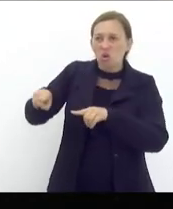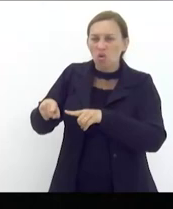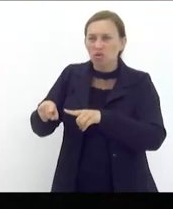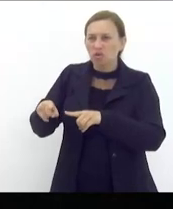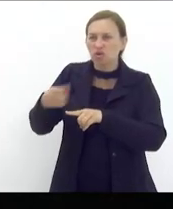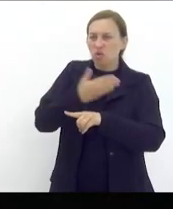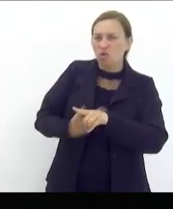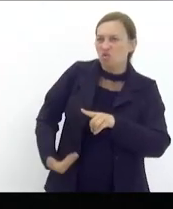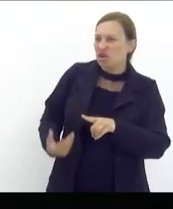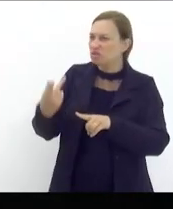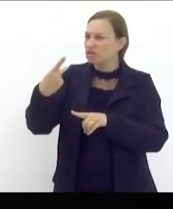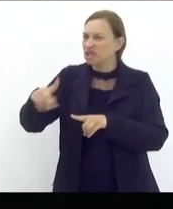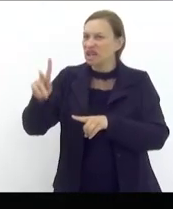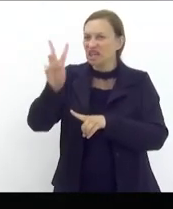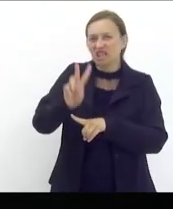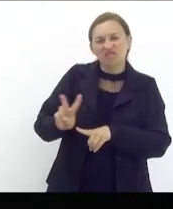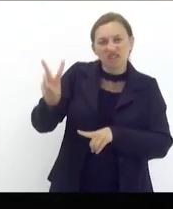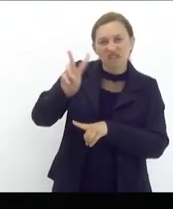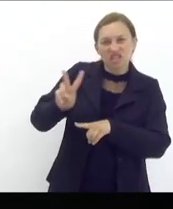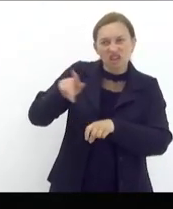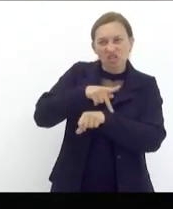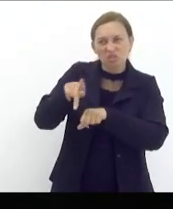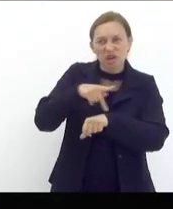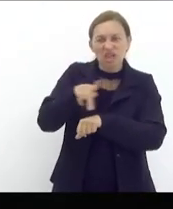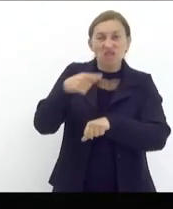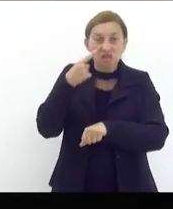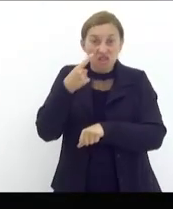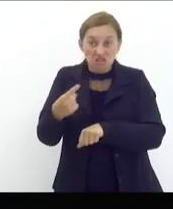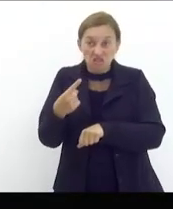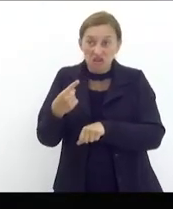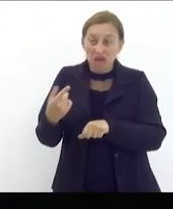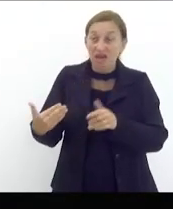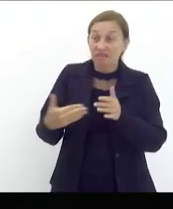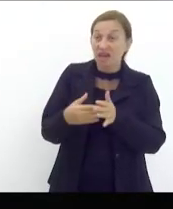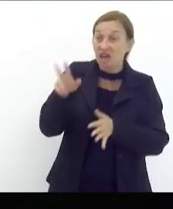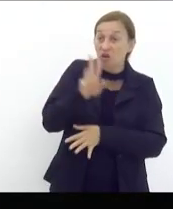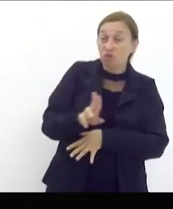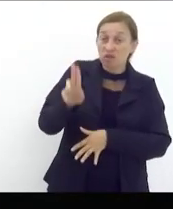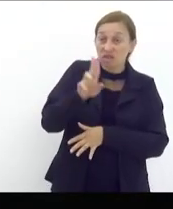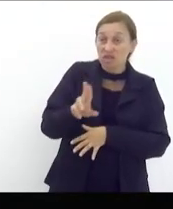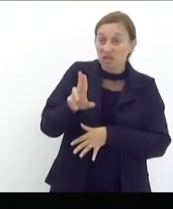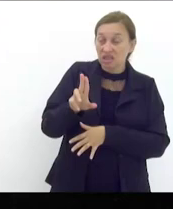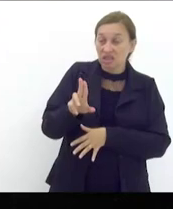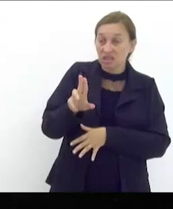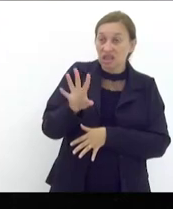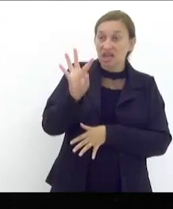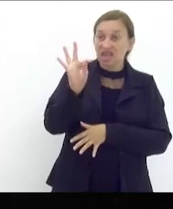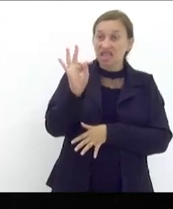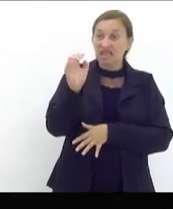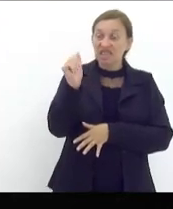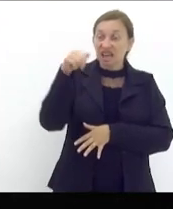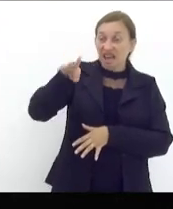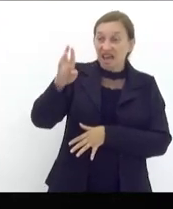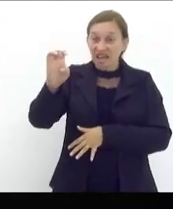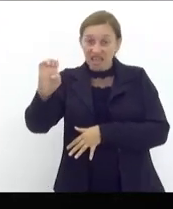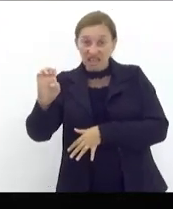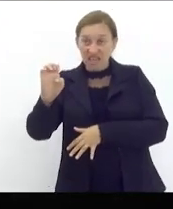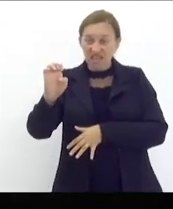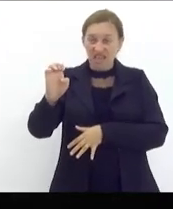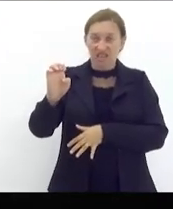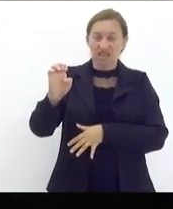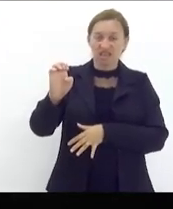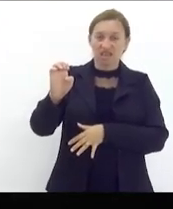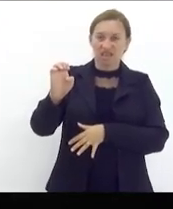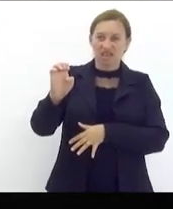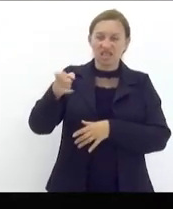dele na Venezuela e você vê até ele usando o tanque de guerra para passar por cima das pessoas trata o ser humano